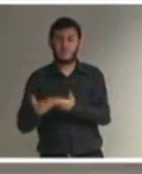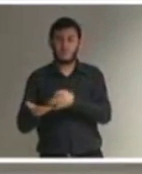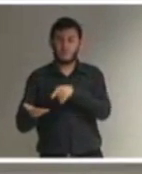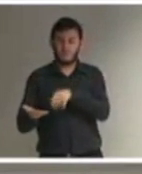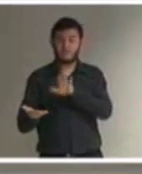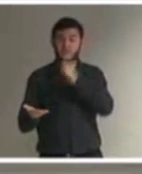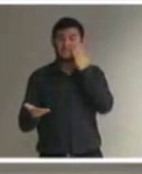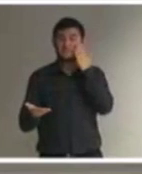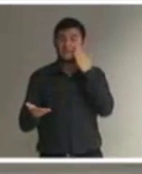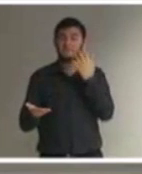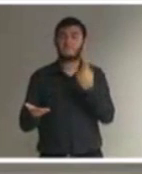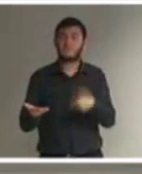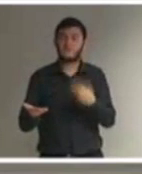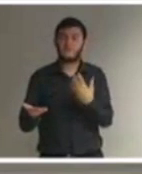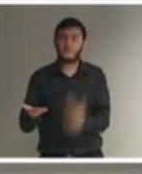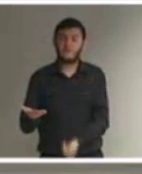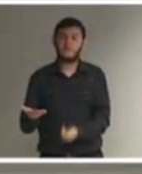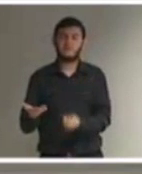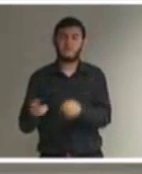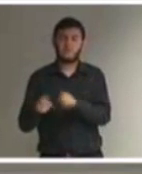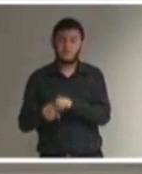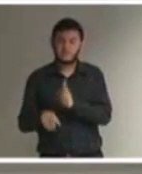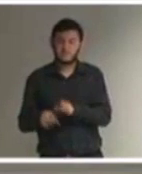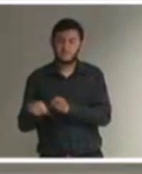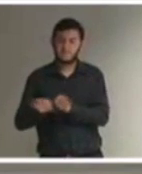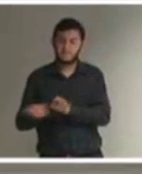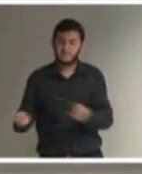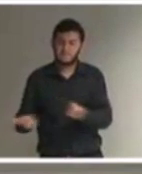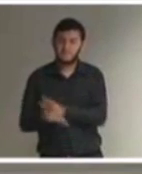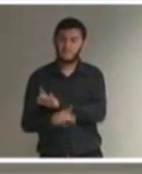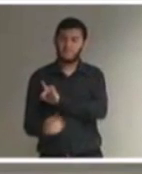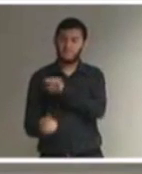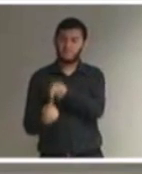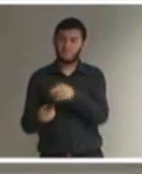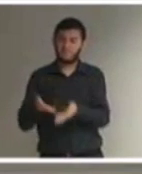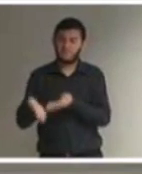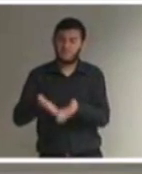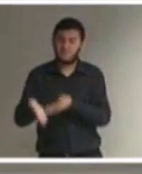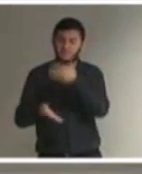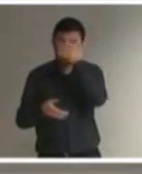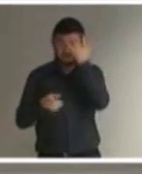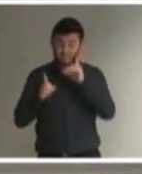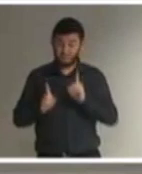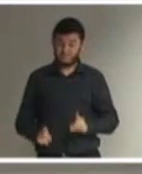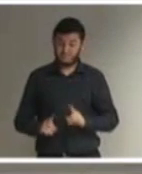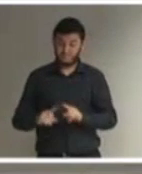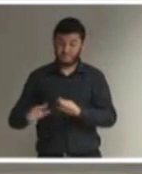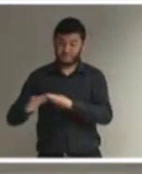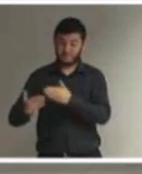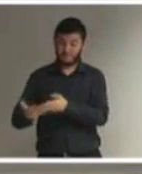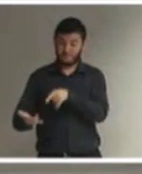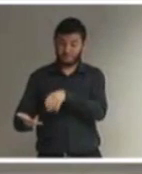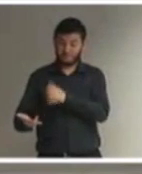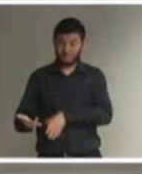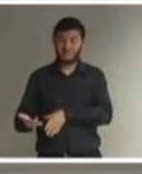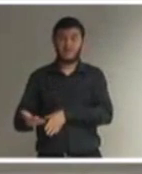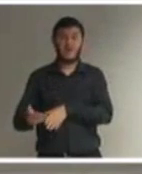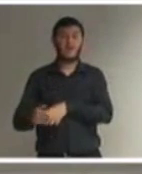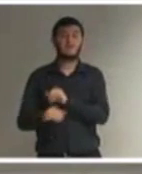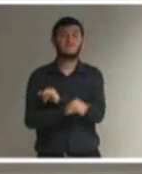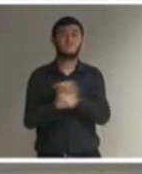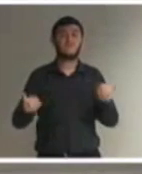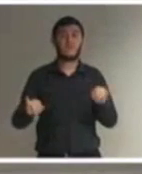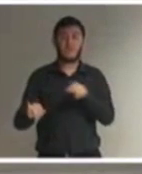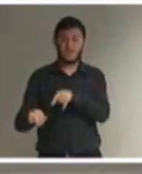receber, que elas deveriam estar preparadas, mas elas diziam que não era obrigação delas